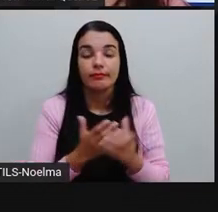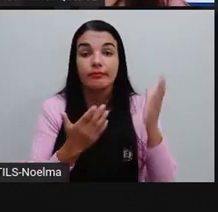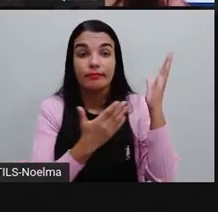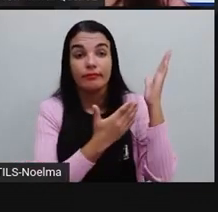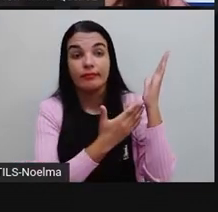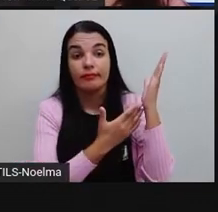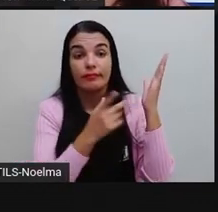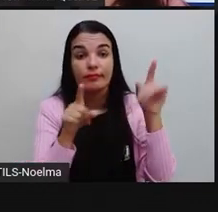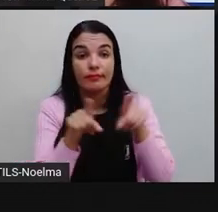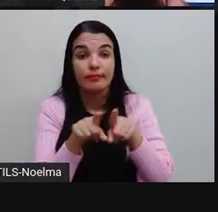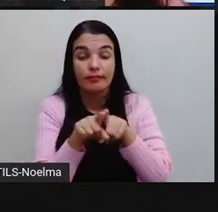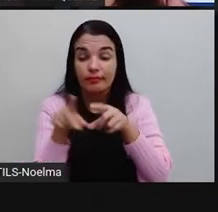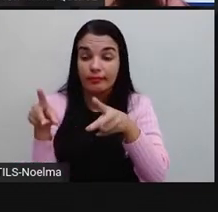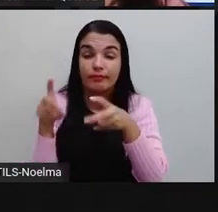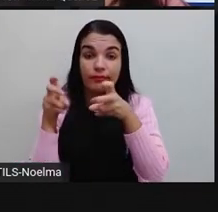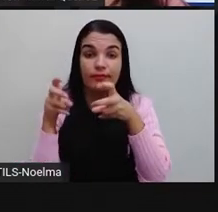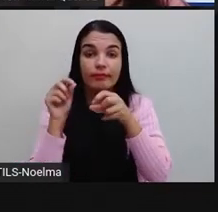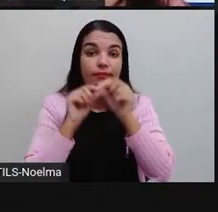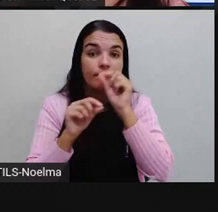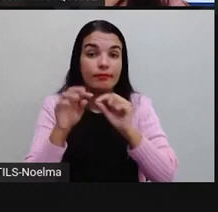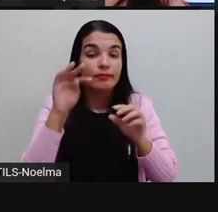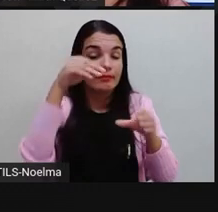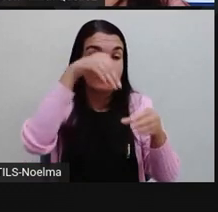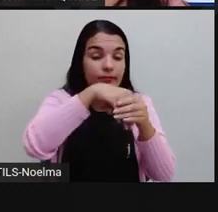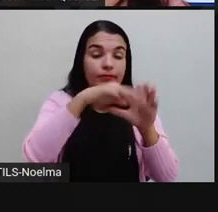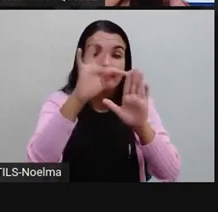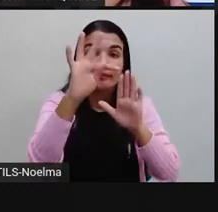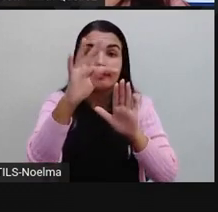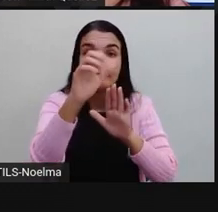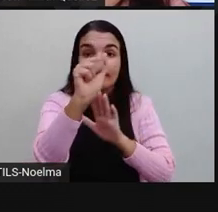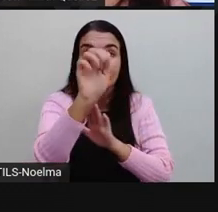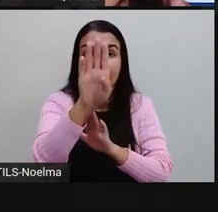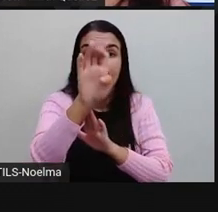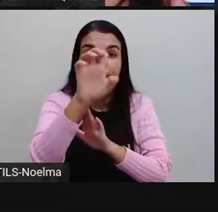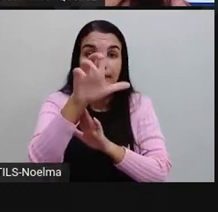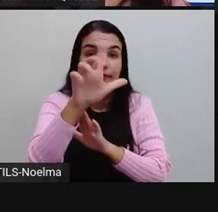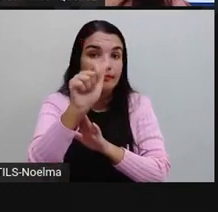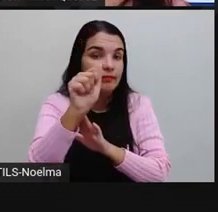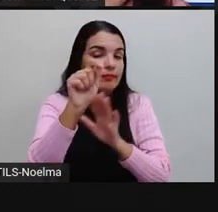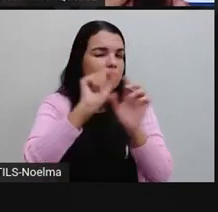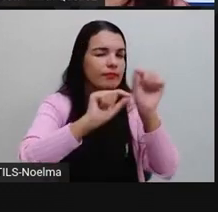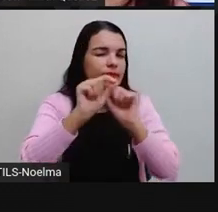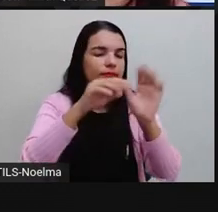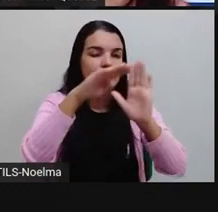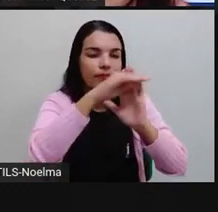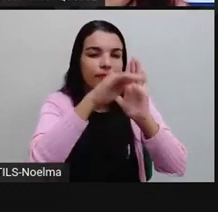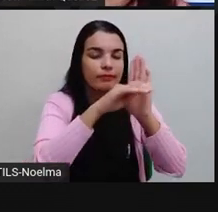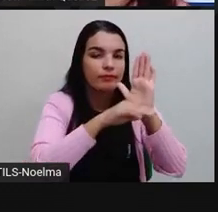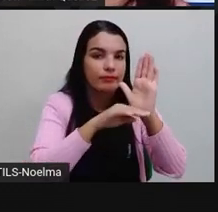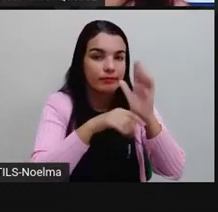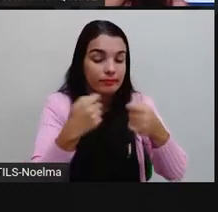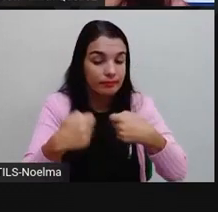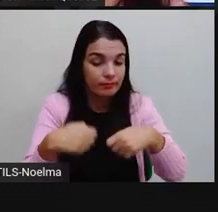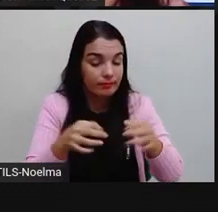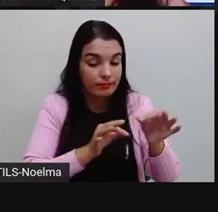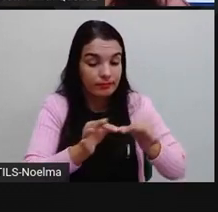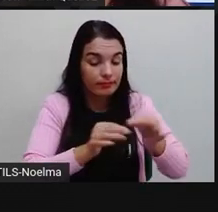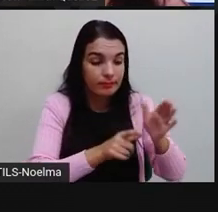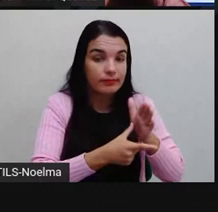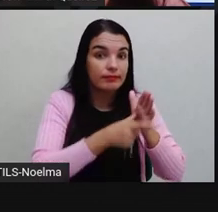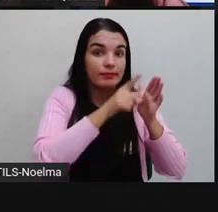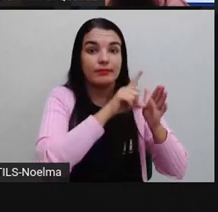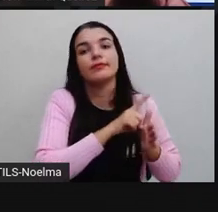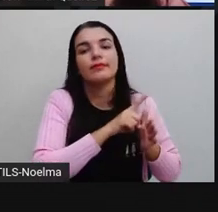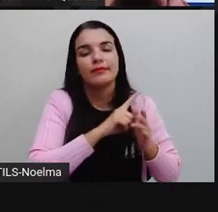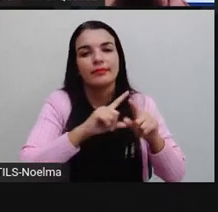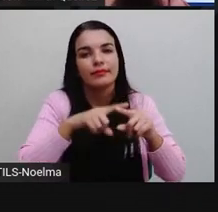Observe esses dados na tabela. Como eu falei para vocês, quando se realiza uma pesquisa, esses dados primeiros são organizados em tabelas, para que eles